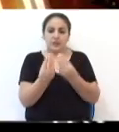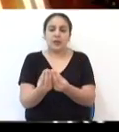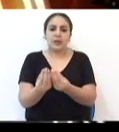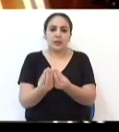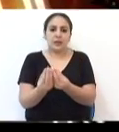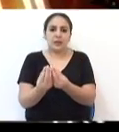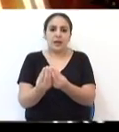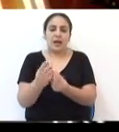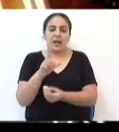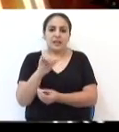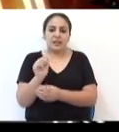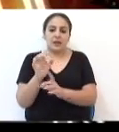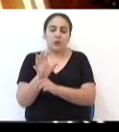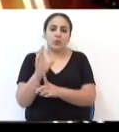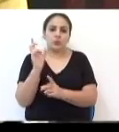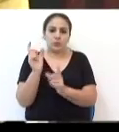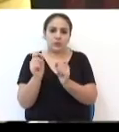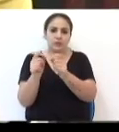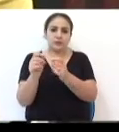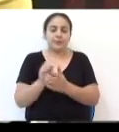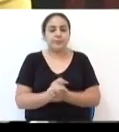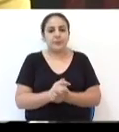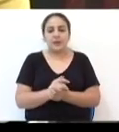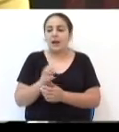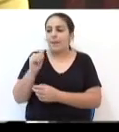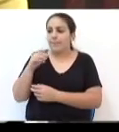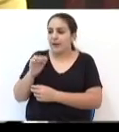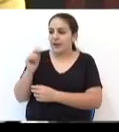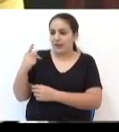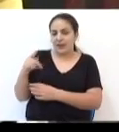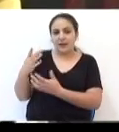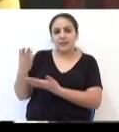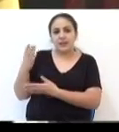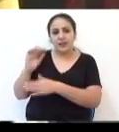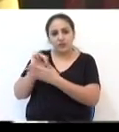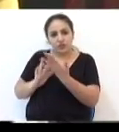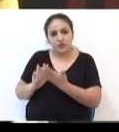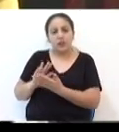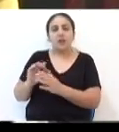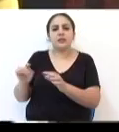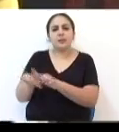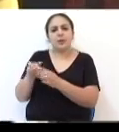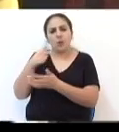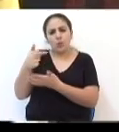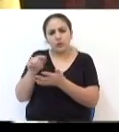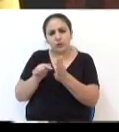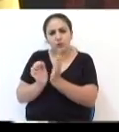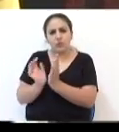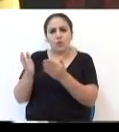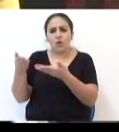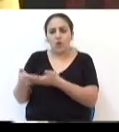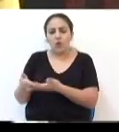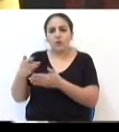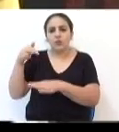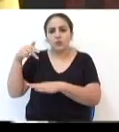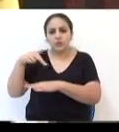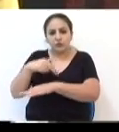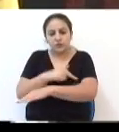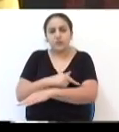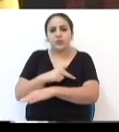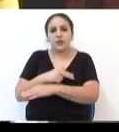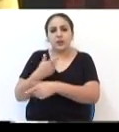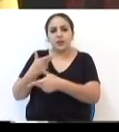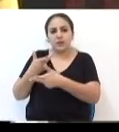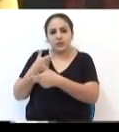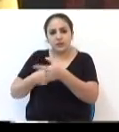à Liga de Combate ao Câncer. Muito legal. Então, Lamar, essa atividade e as outras também, tanto o fórum que você citou antes, como os desfiles, a